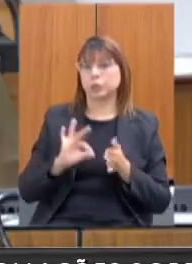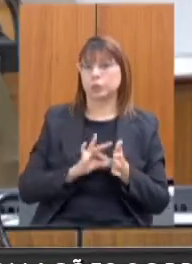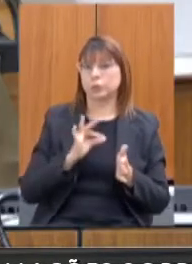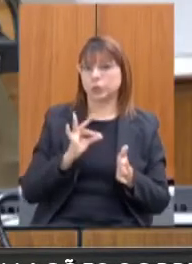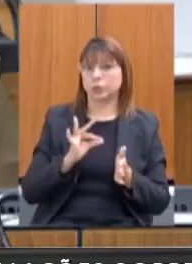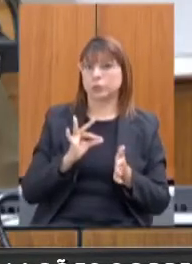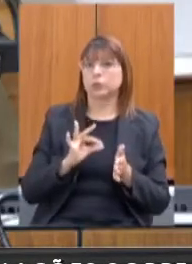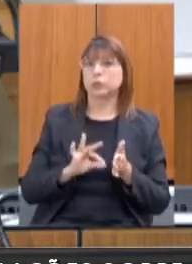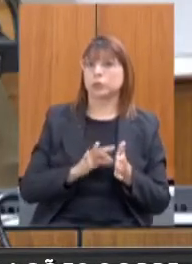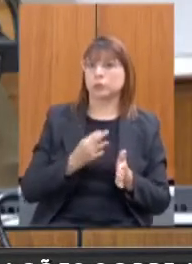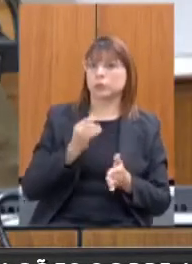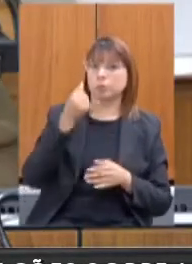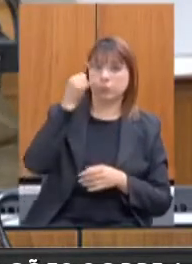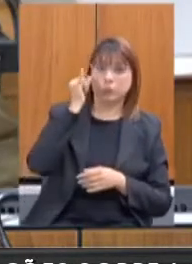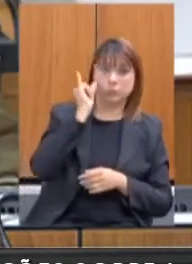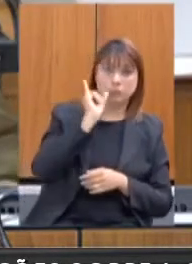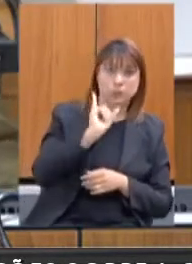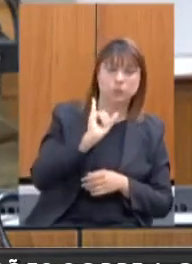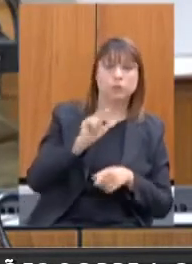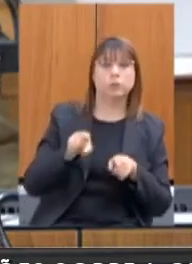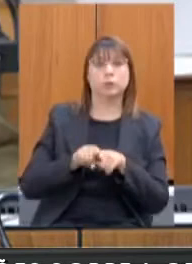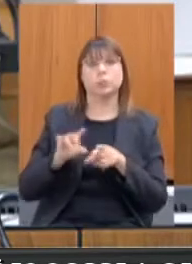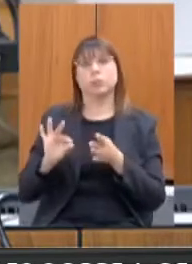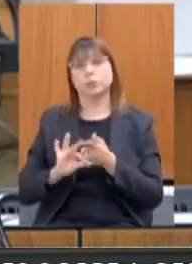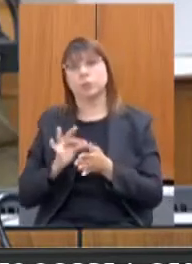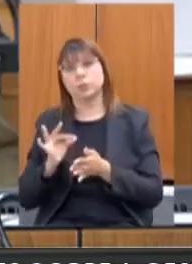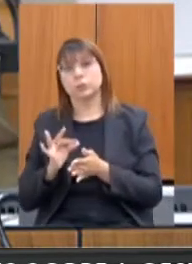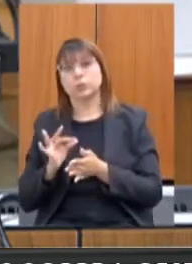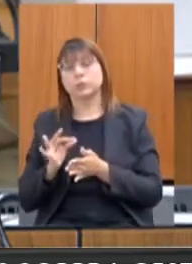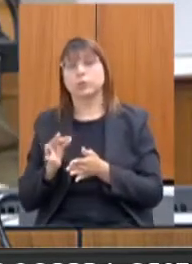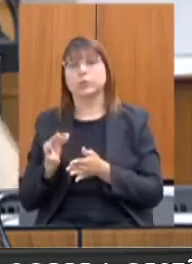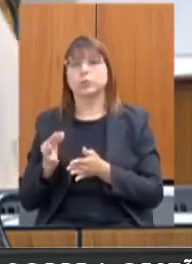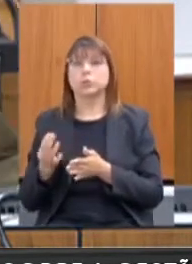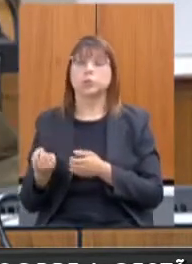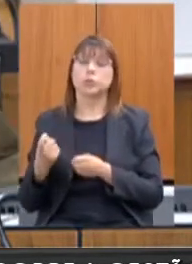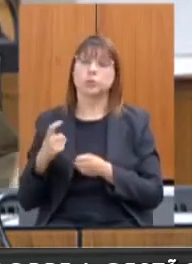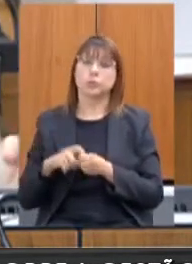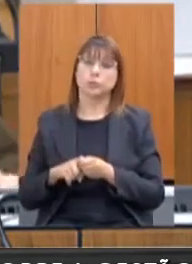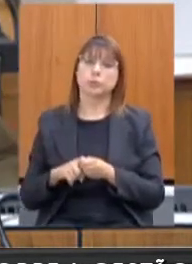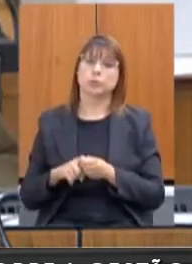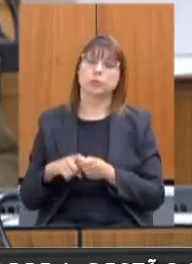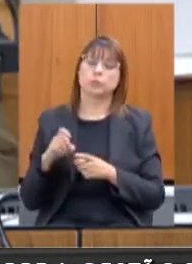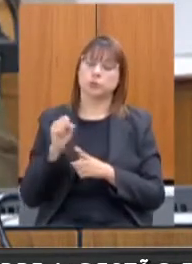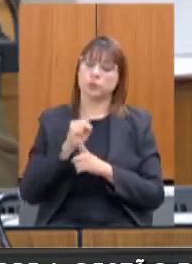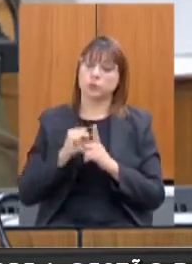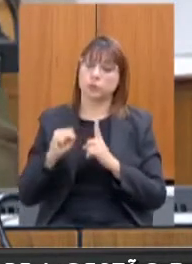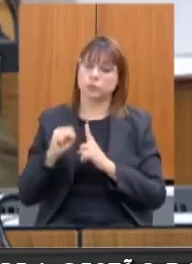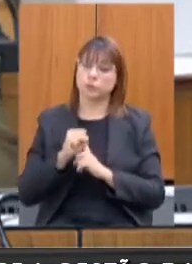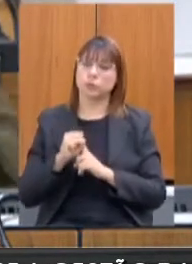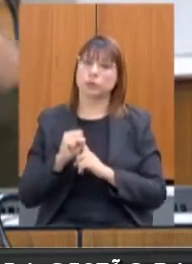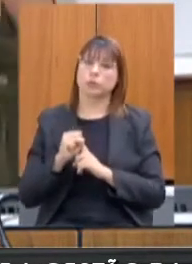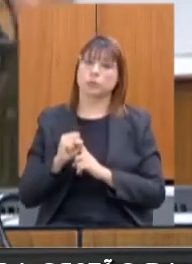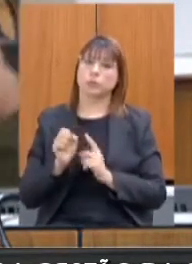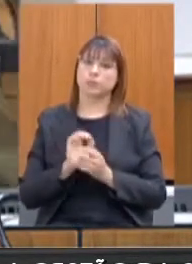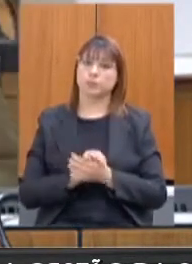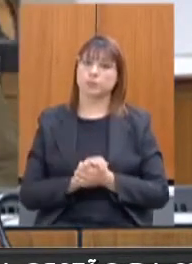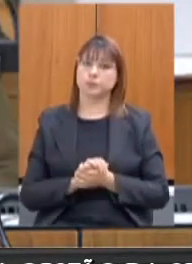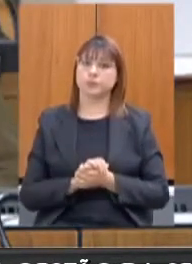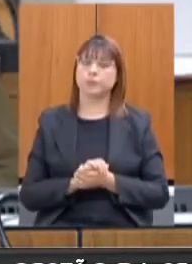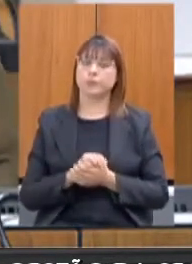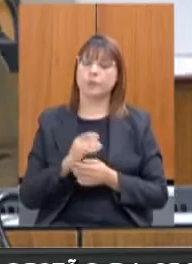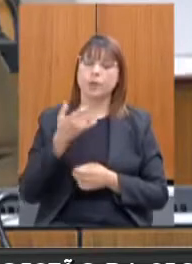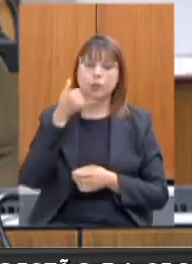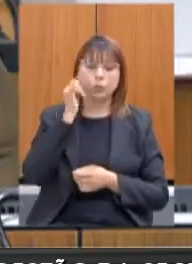tem um contrato de prevenção e o contrato de reinserção social e produtiva. Na questão da